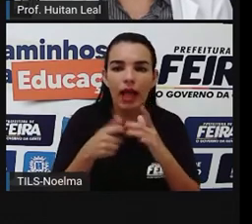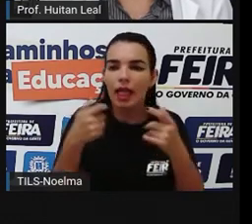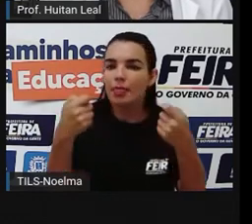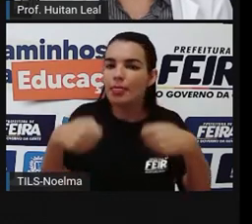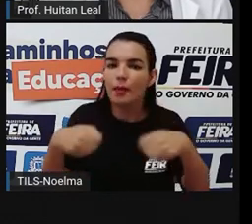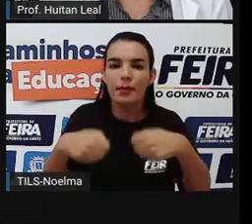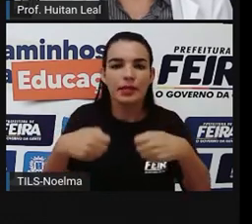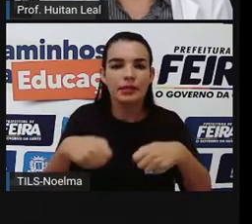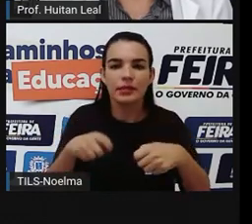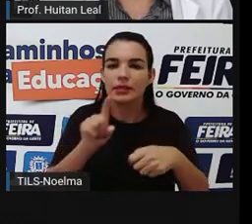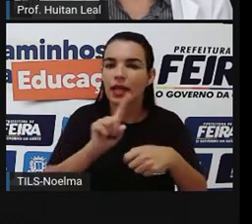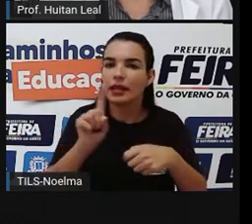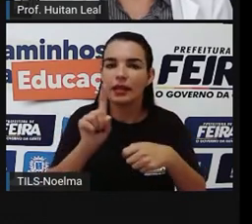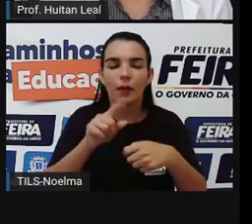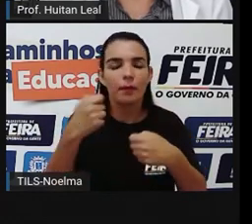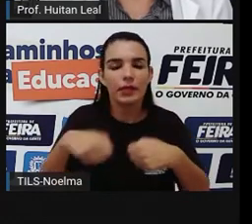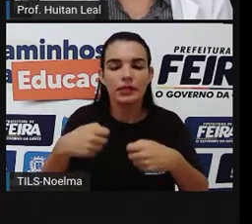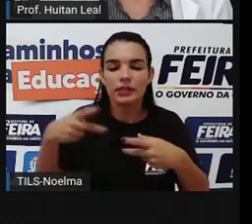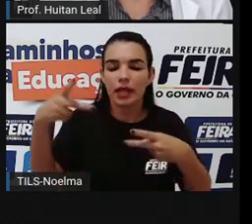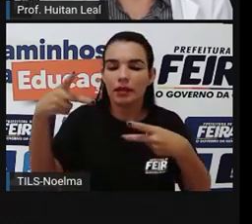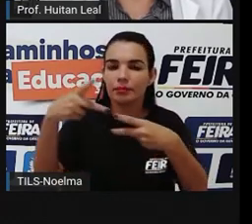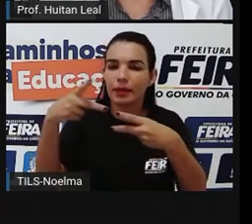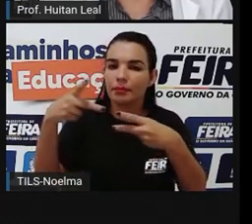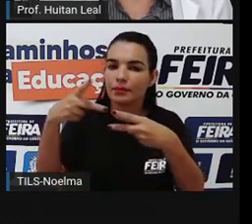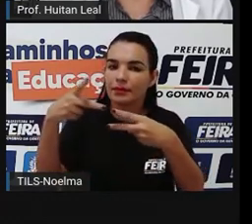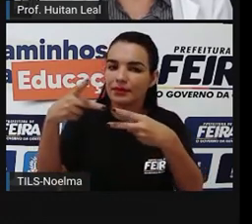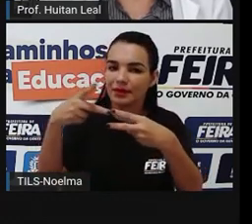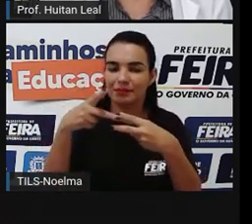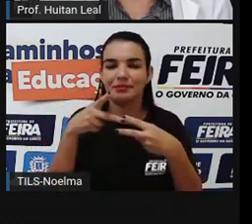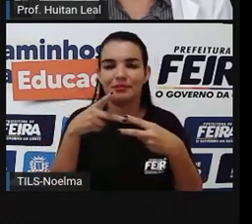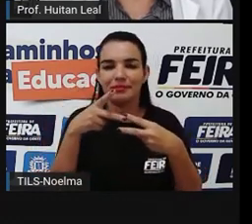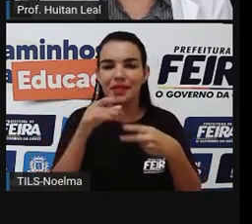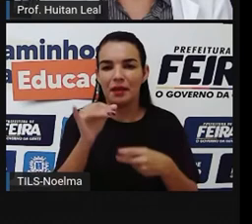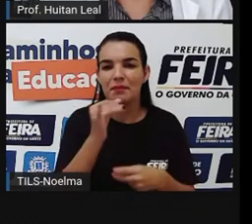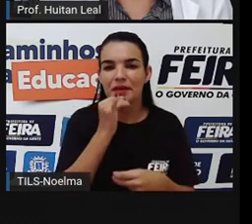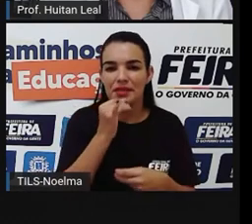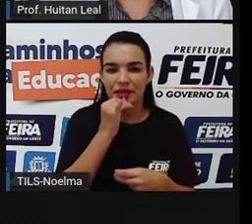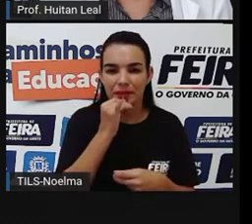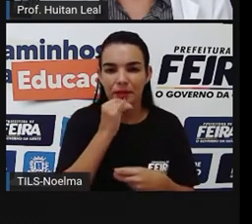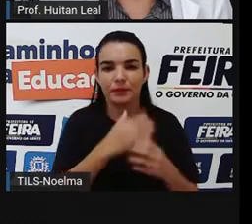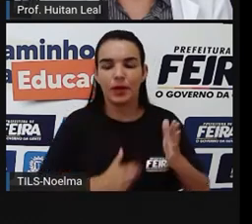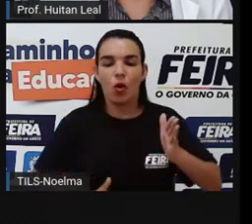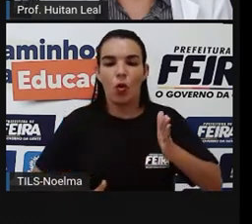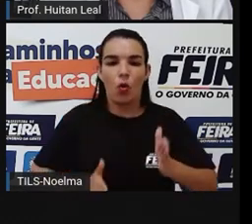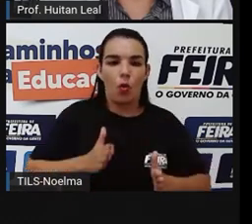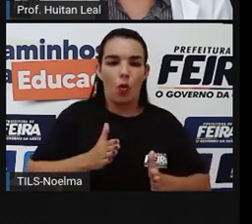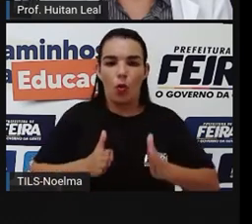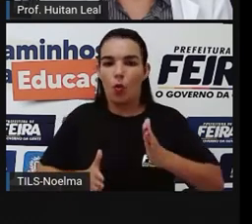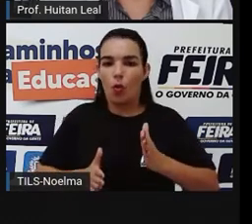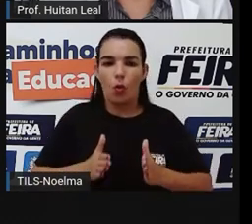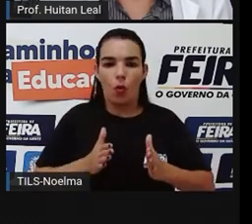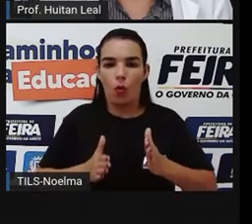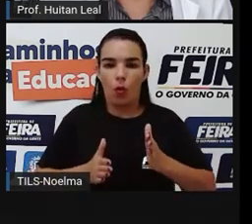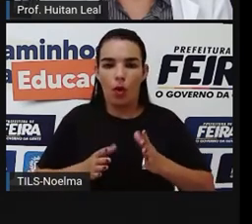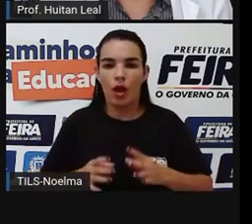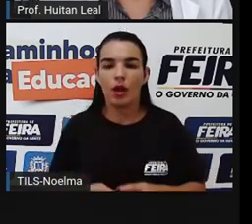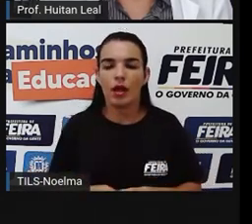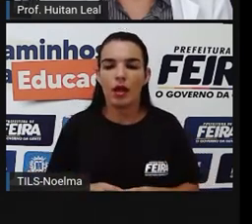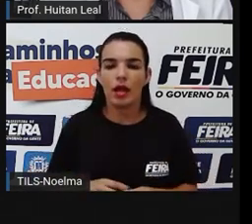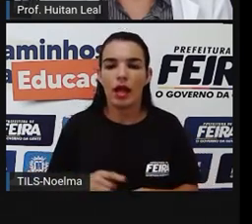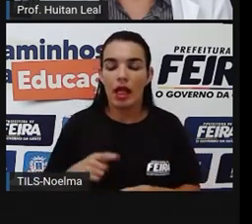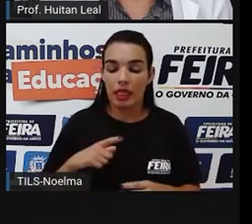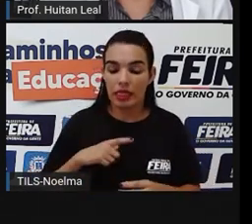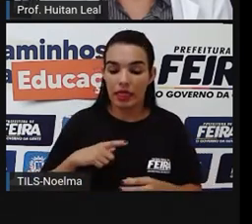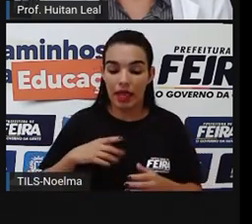Um robô elétrico, eletrônico, é projetado para disseminar links. Observe